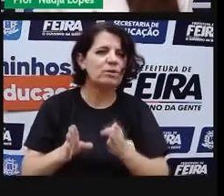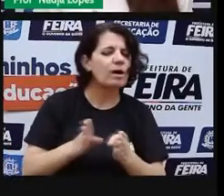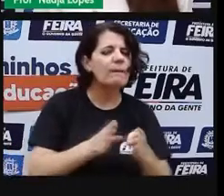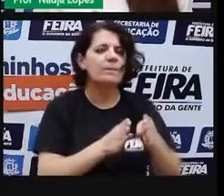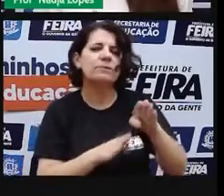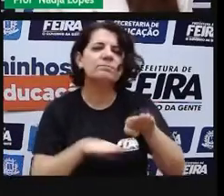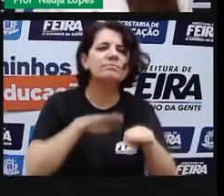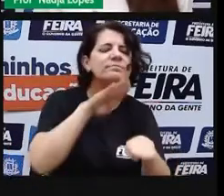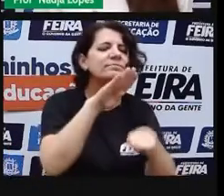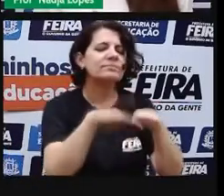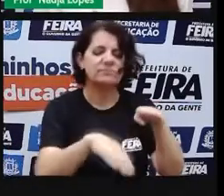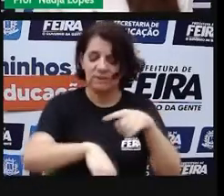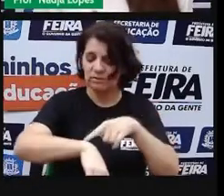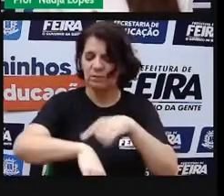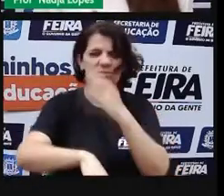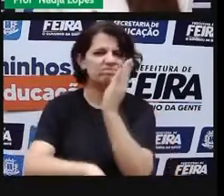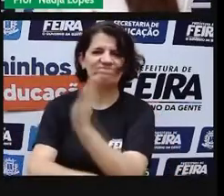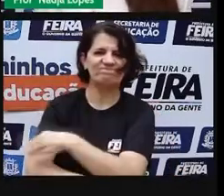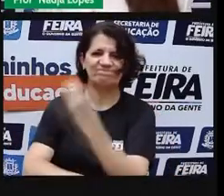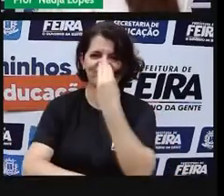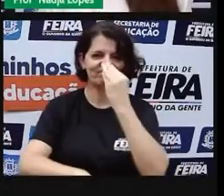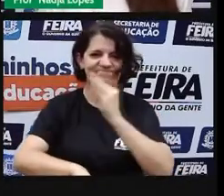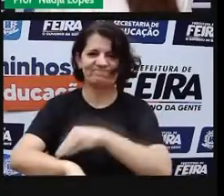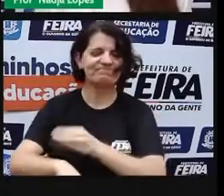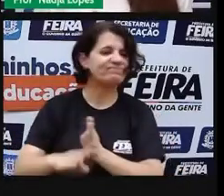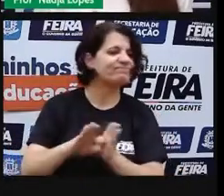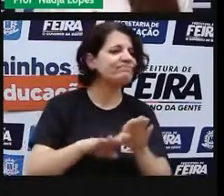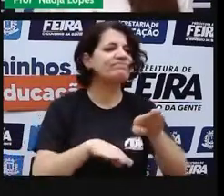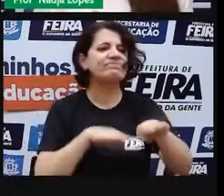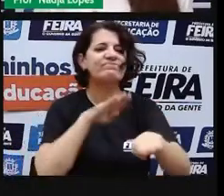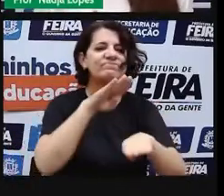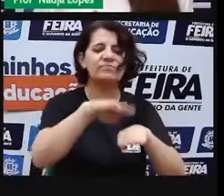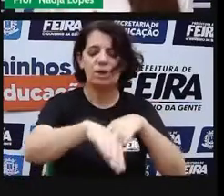a casca dourada e inútil das horas.